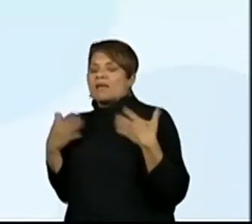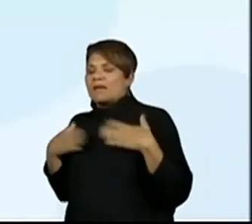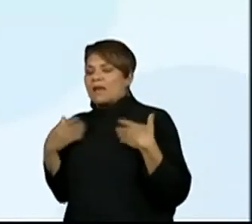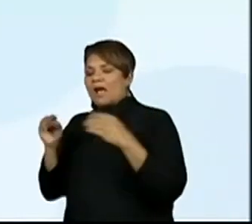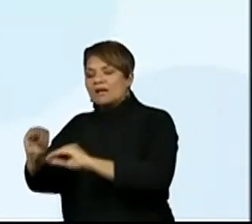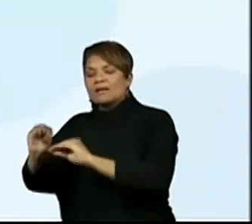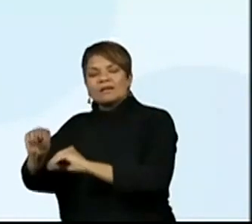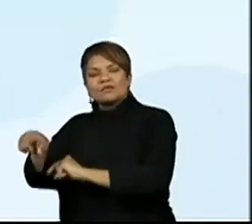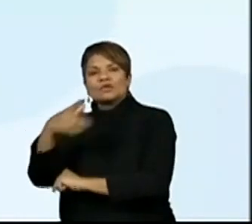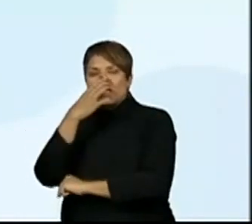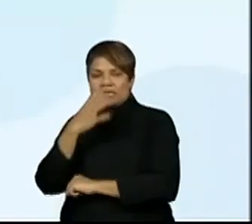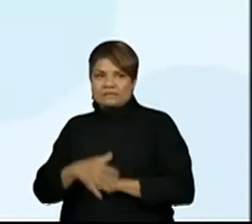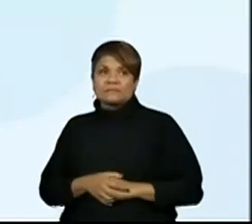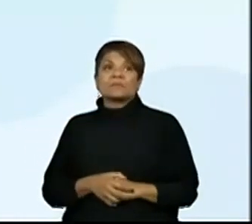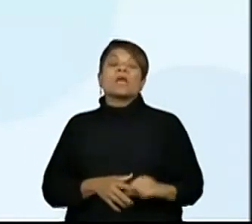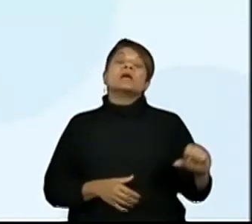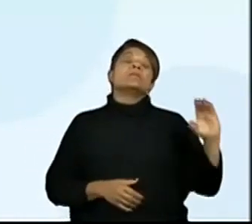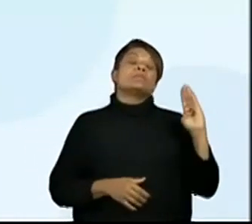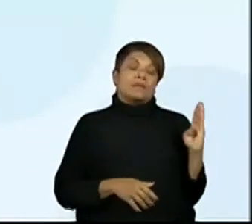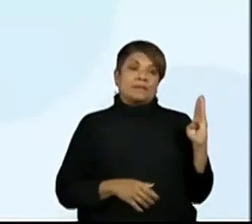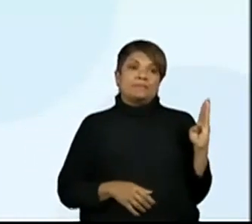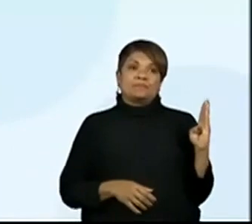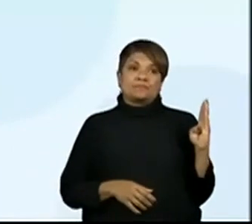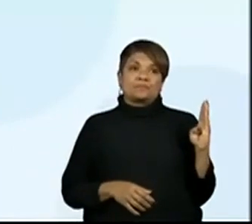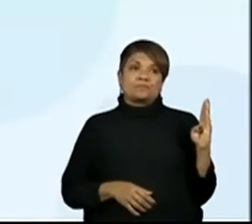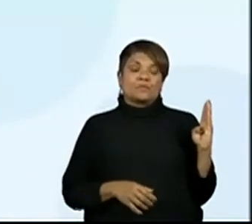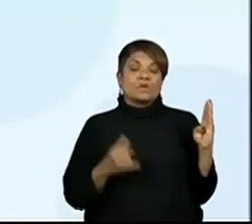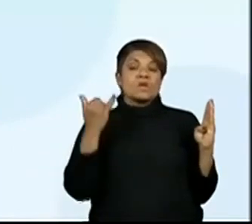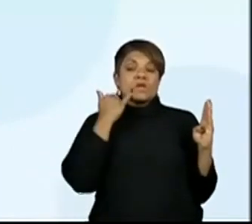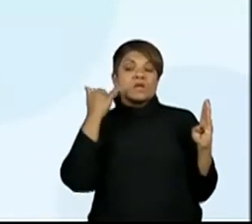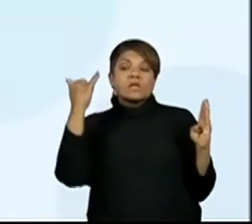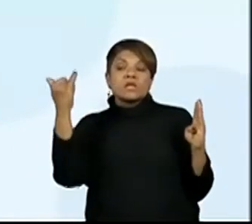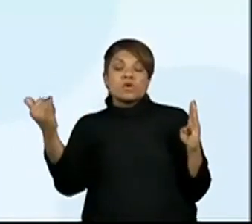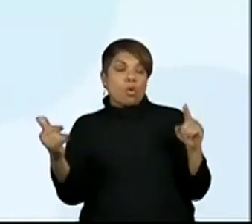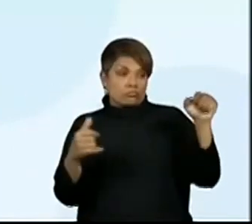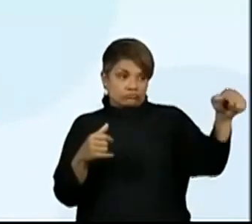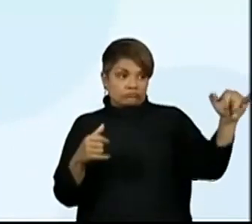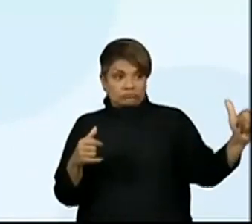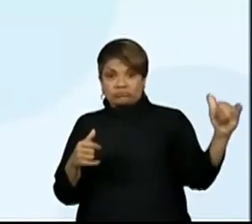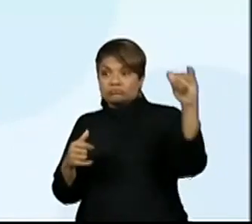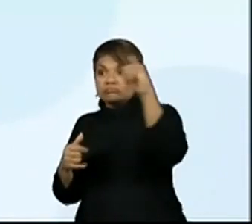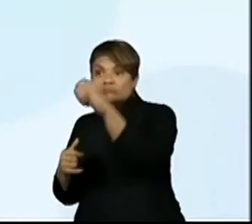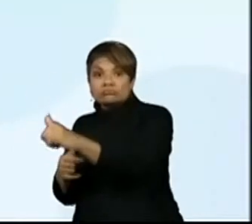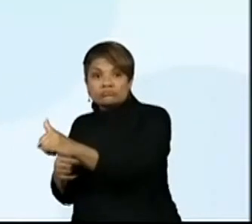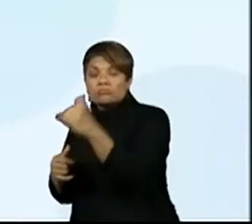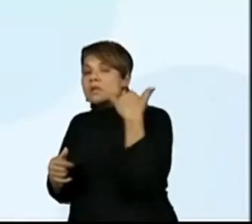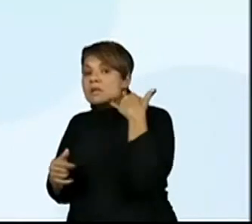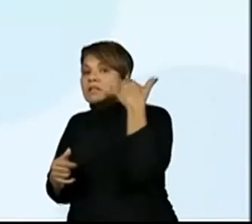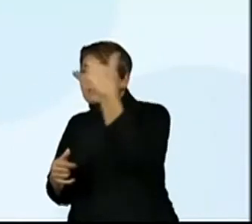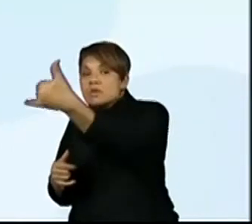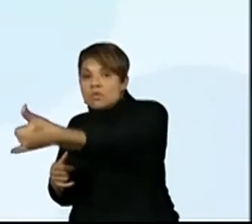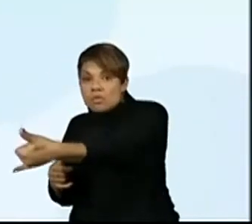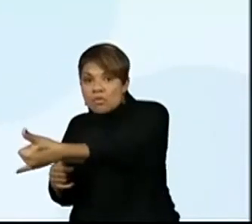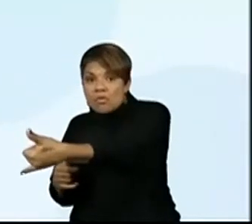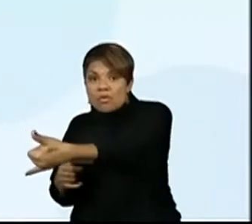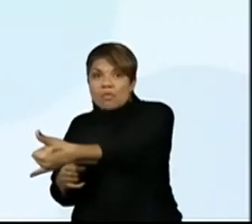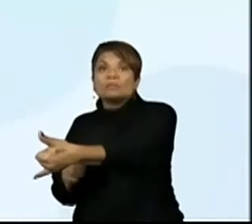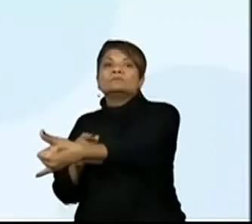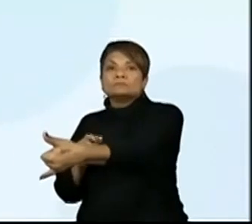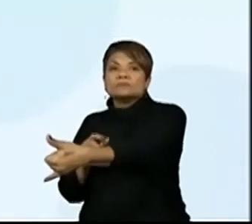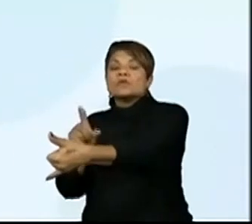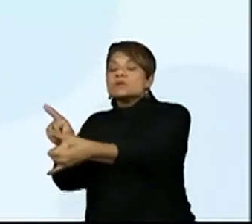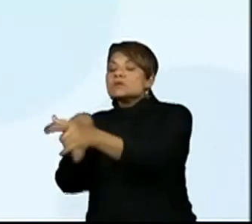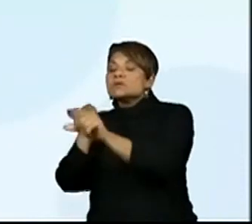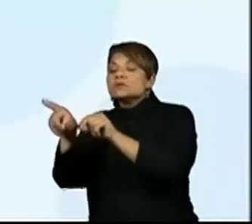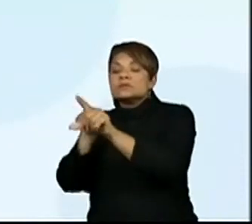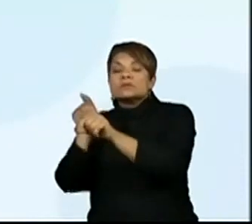ligou anonimamente para o canil clandestino e selecionou mais 12